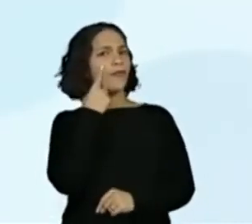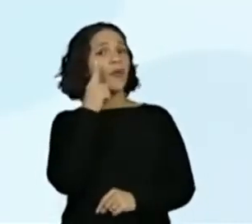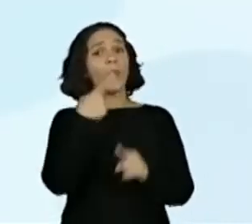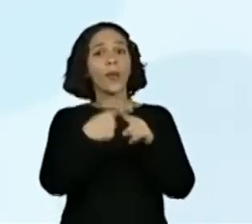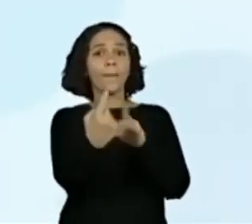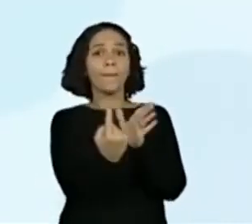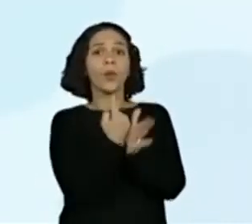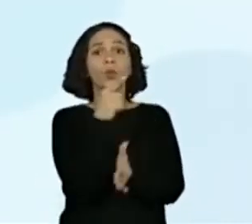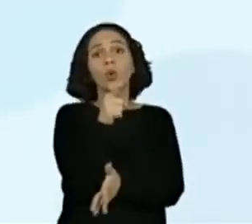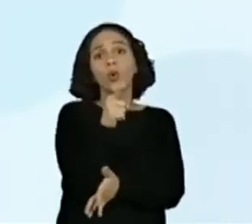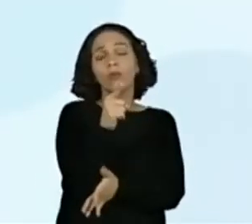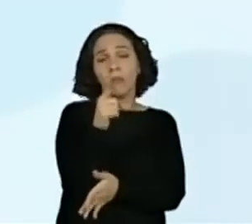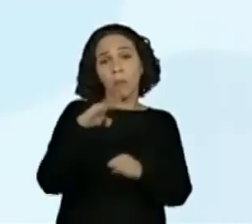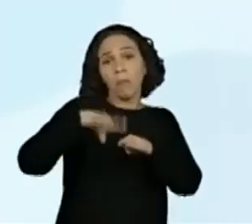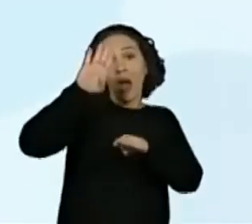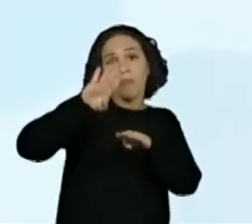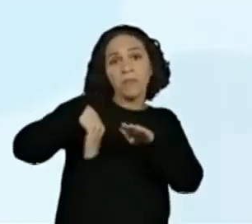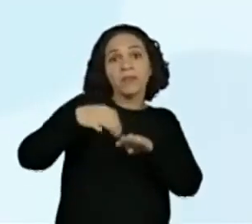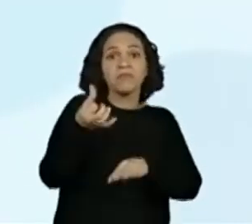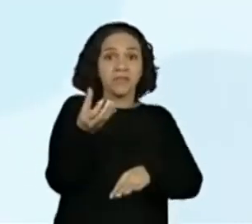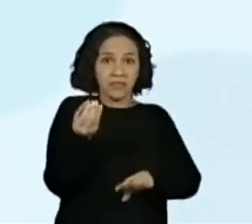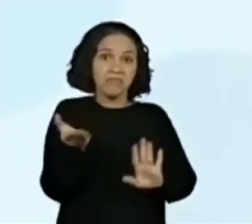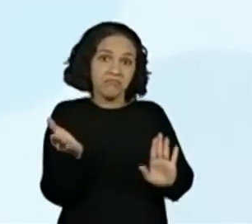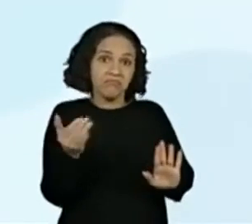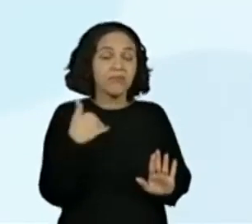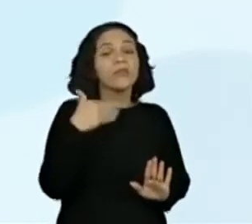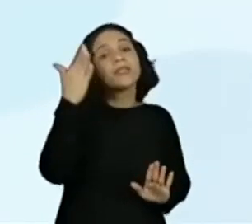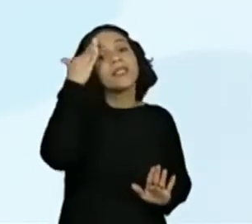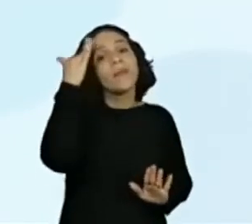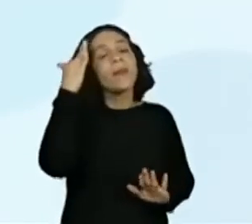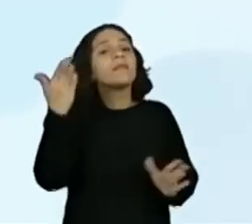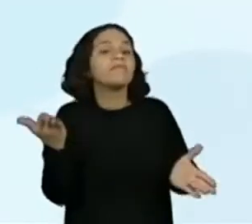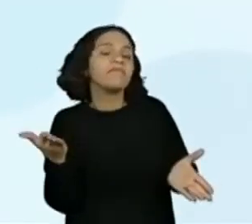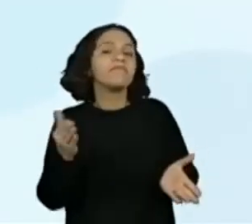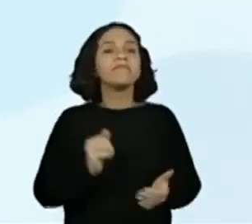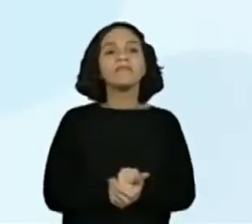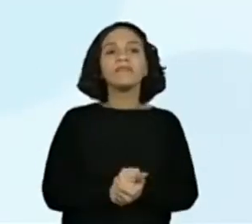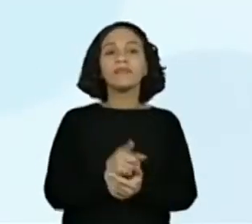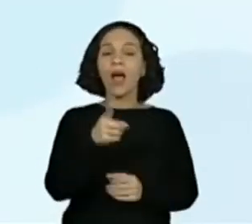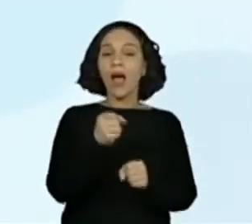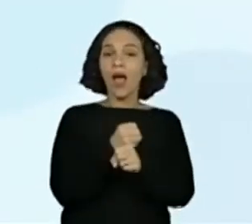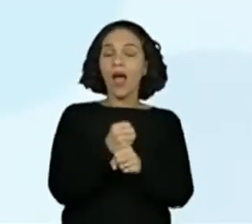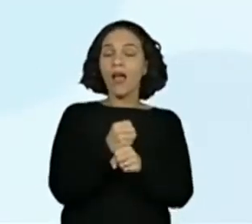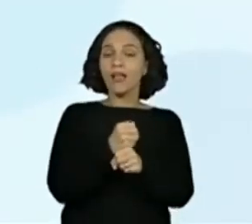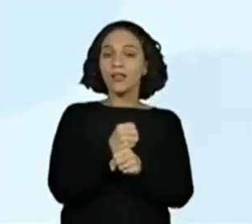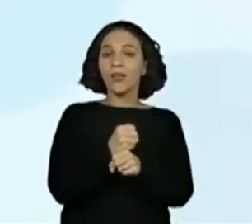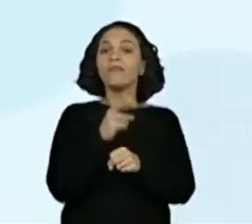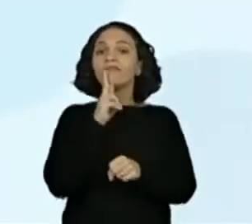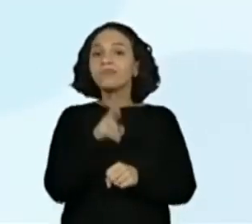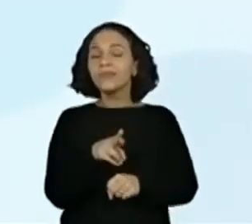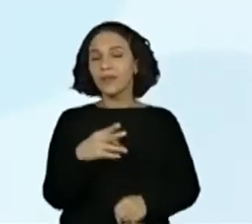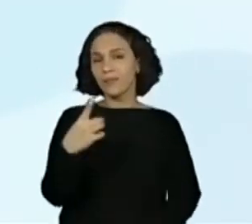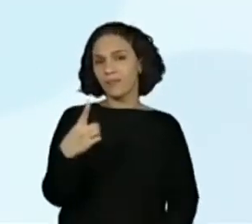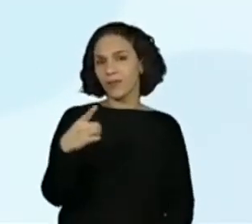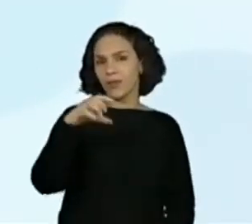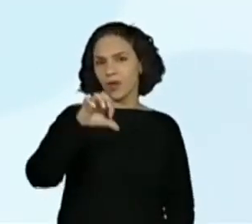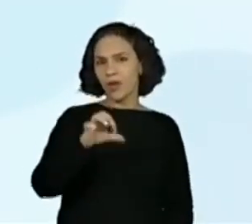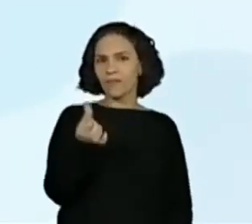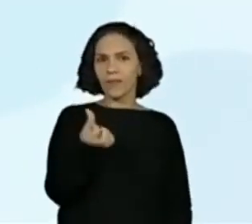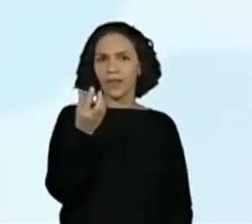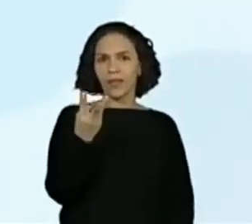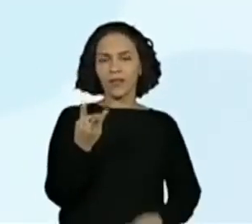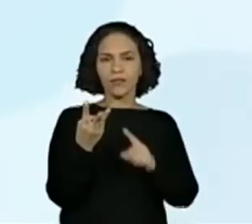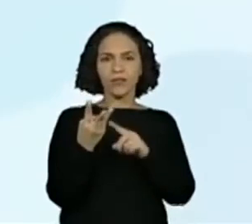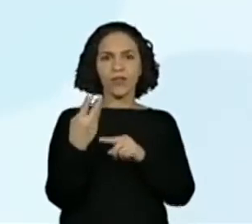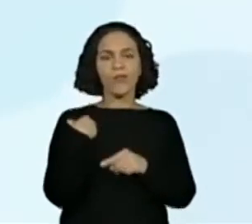nossa perguntinha, né? Era isso que ele queria saber. Cheguei no ano de 1963.